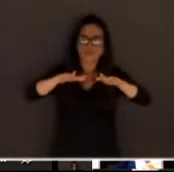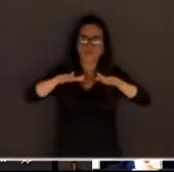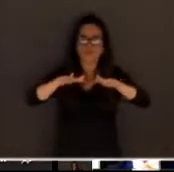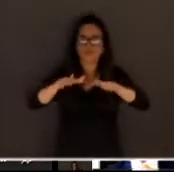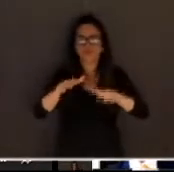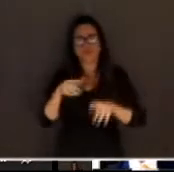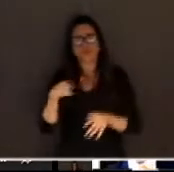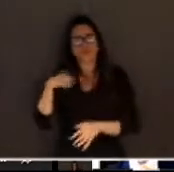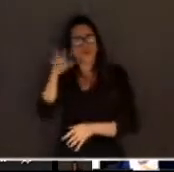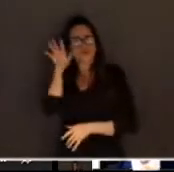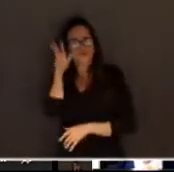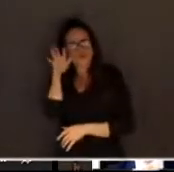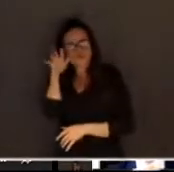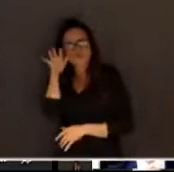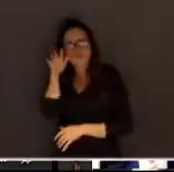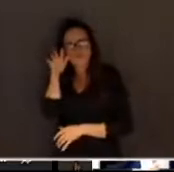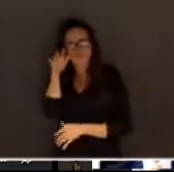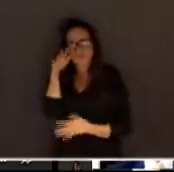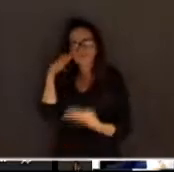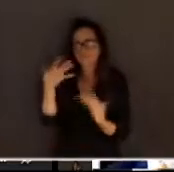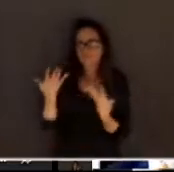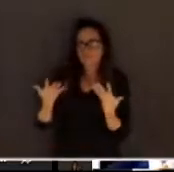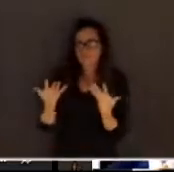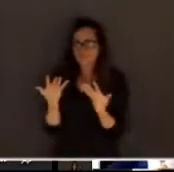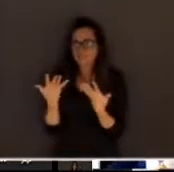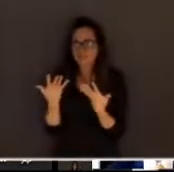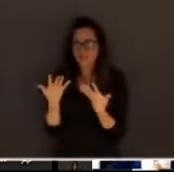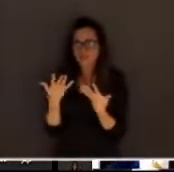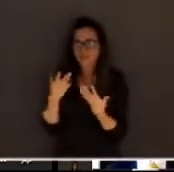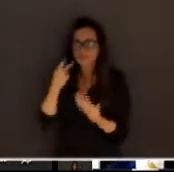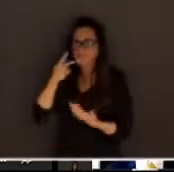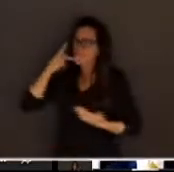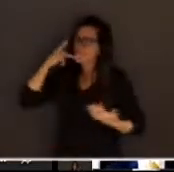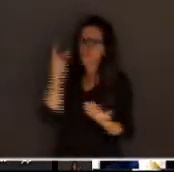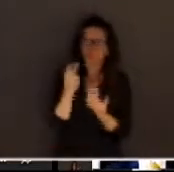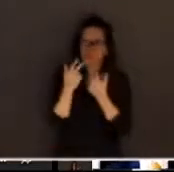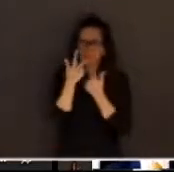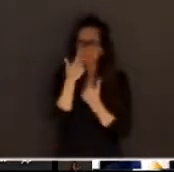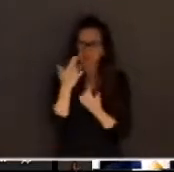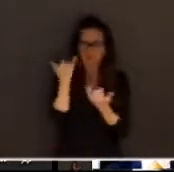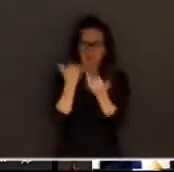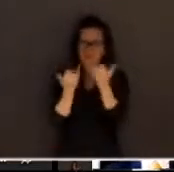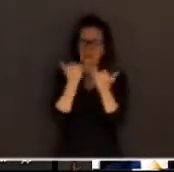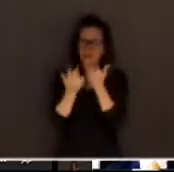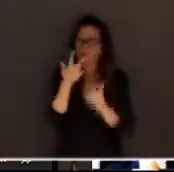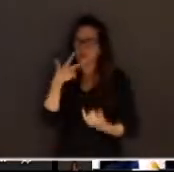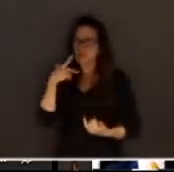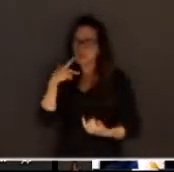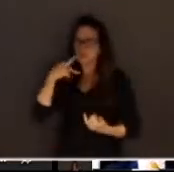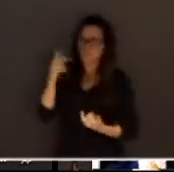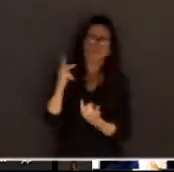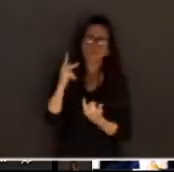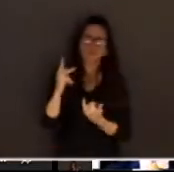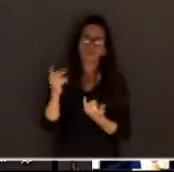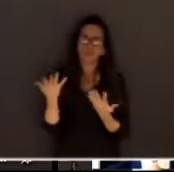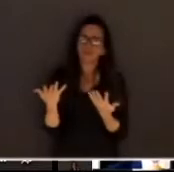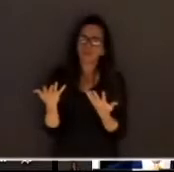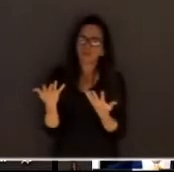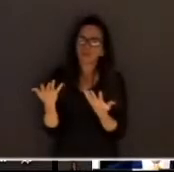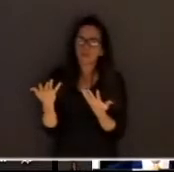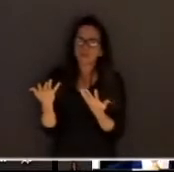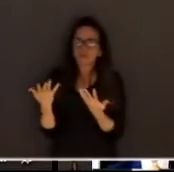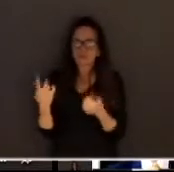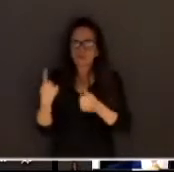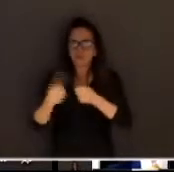E, curiosamente, ou como se fosse algo profético, desde o ano passado, final do ano passado, a partir da cidade de Wuhan,